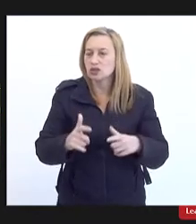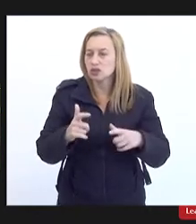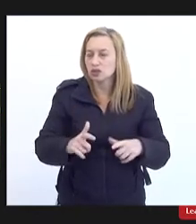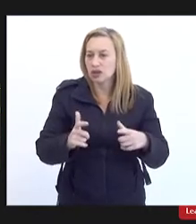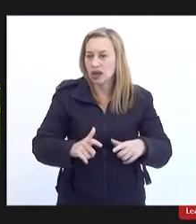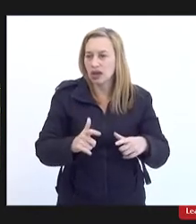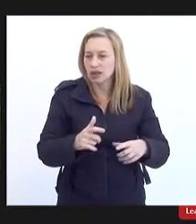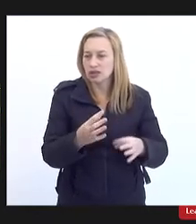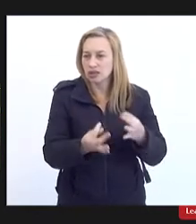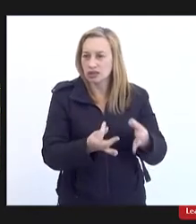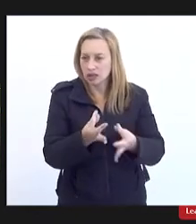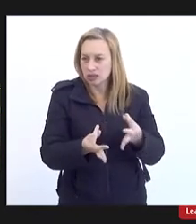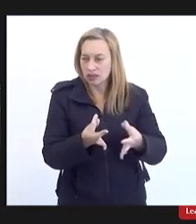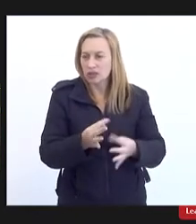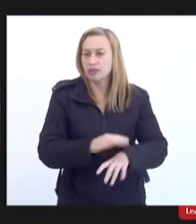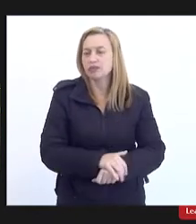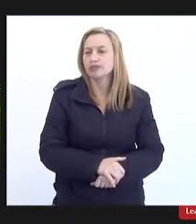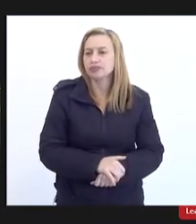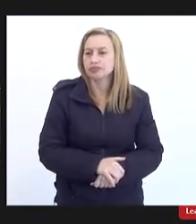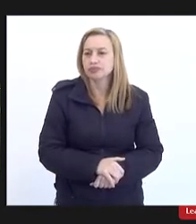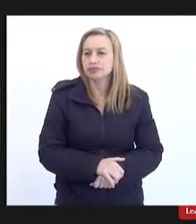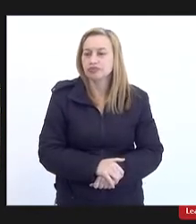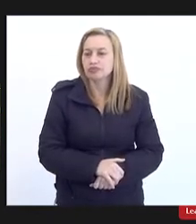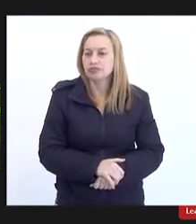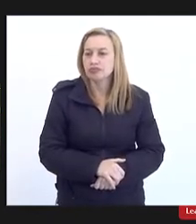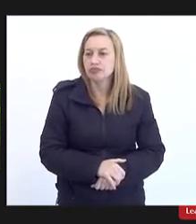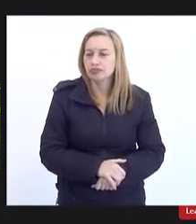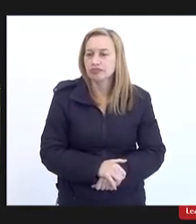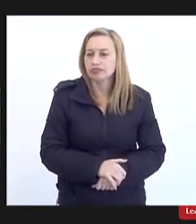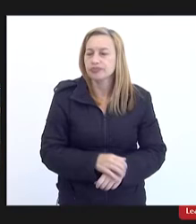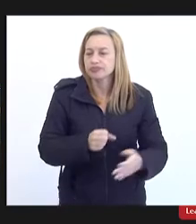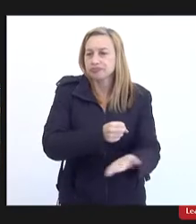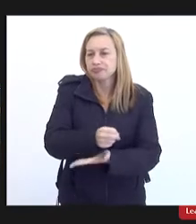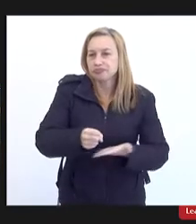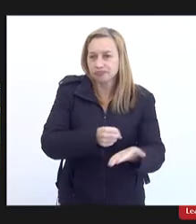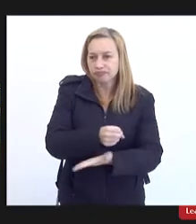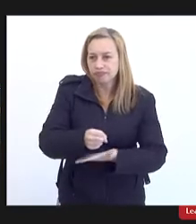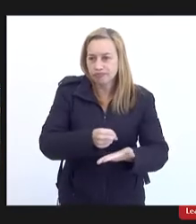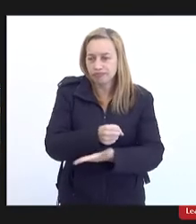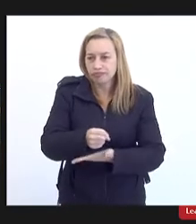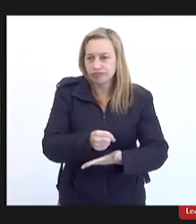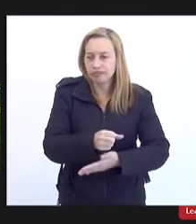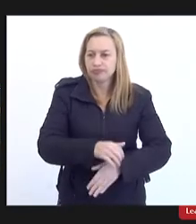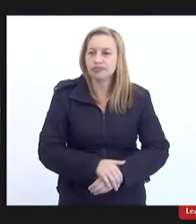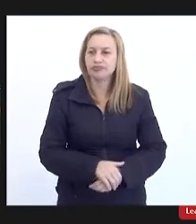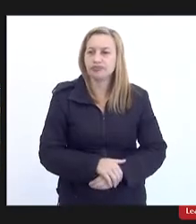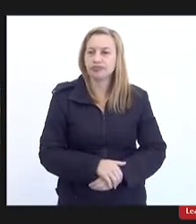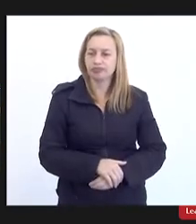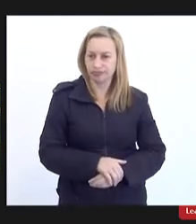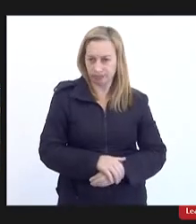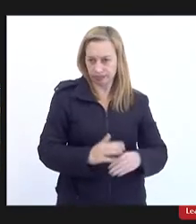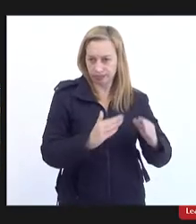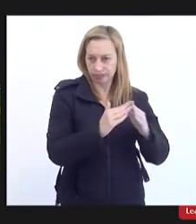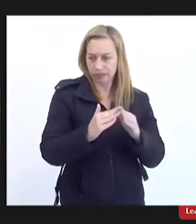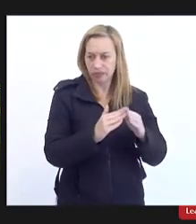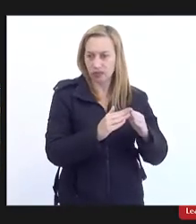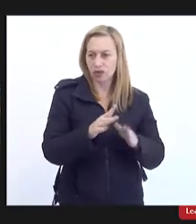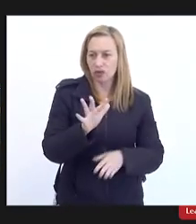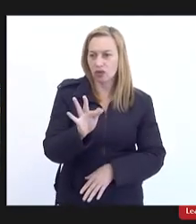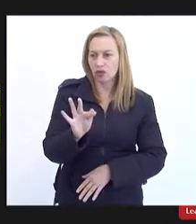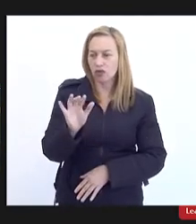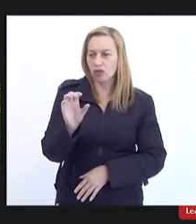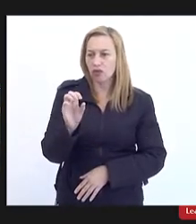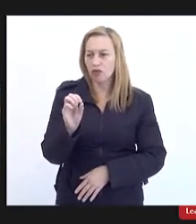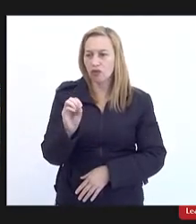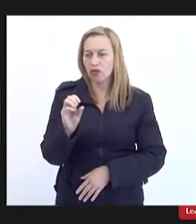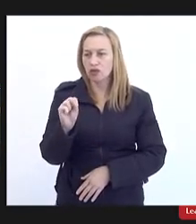para essa estação então a base daqui das residências são fossas né são